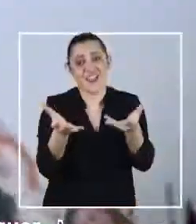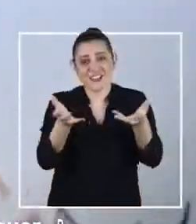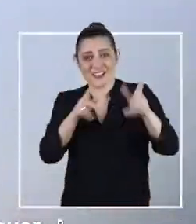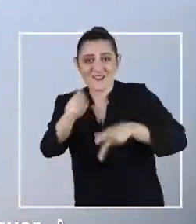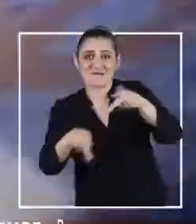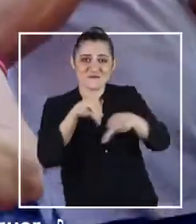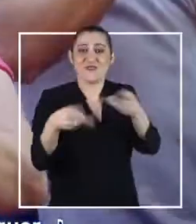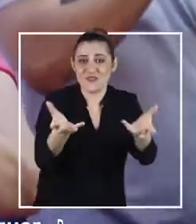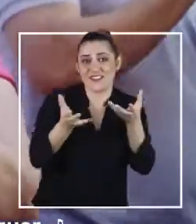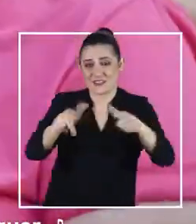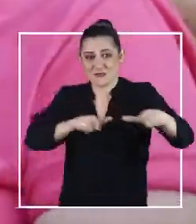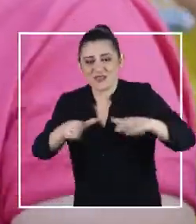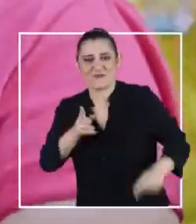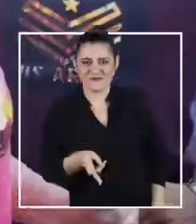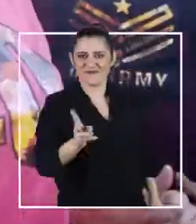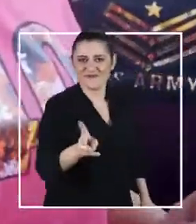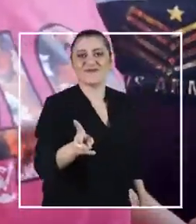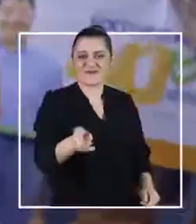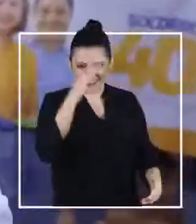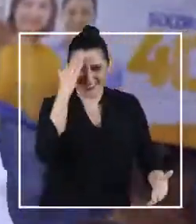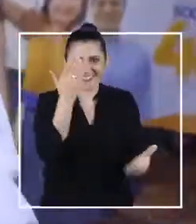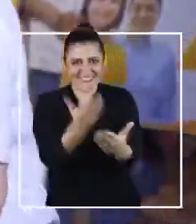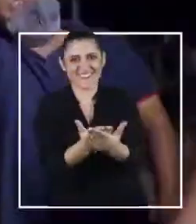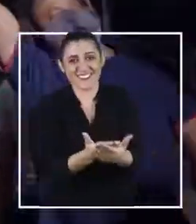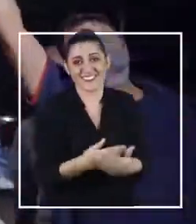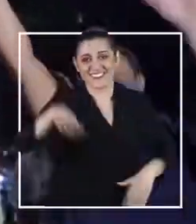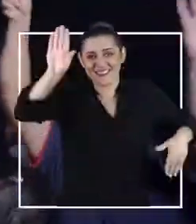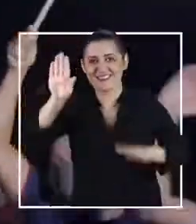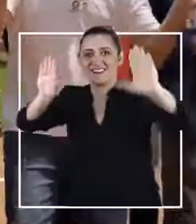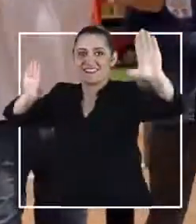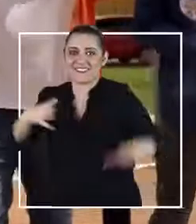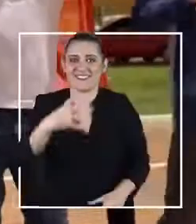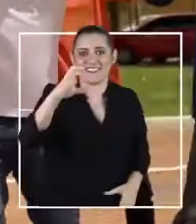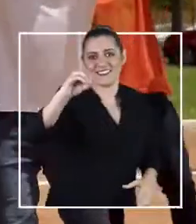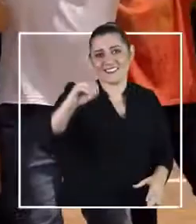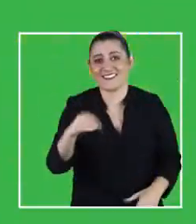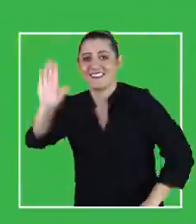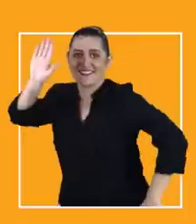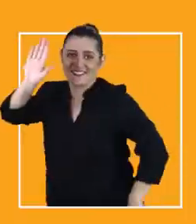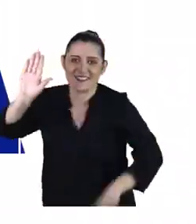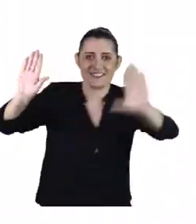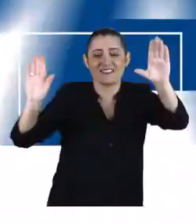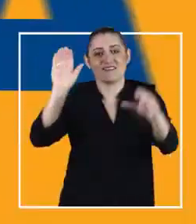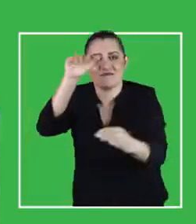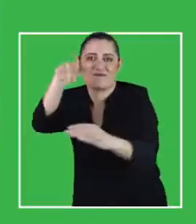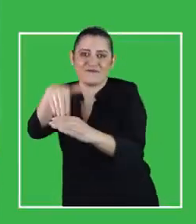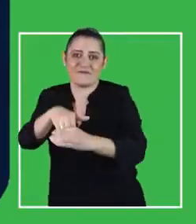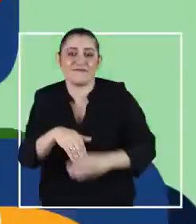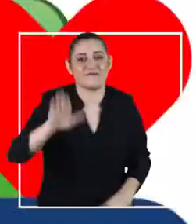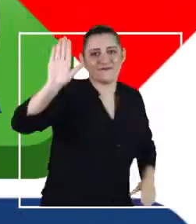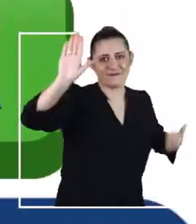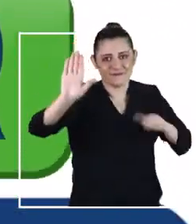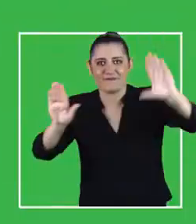jeito, é ela que o povo quer. O trabalho continuar, pode botar fé. E parará, pá, pá,